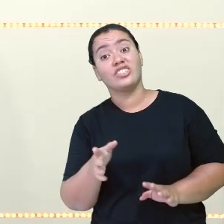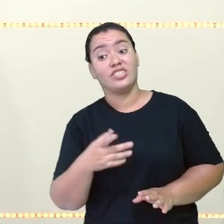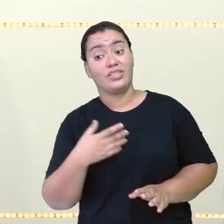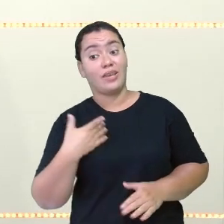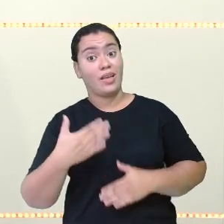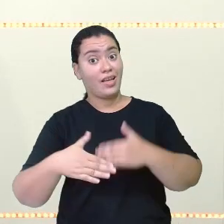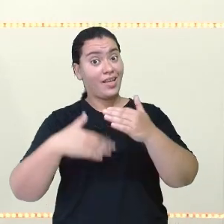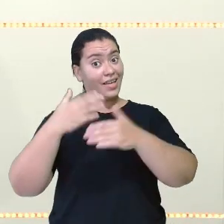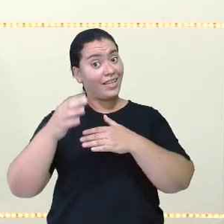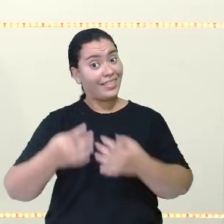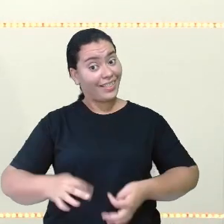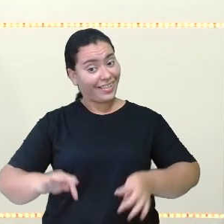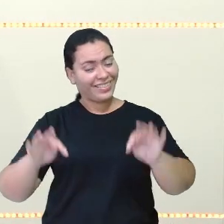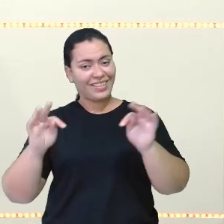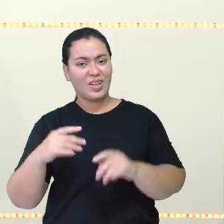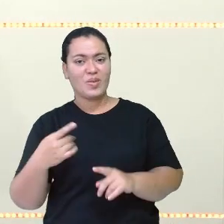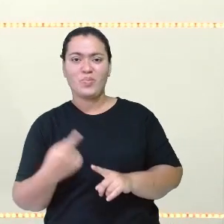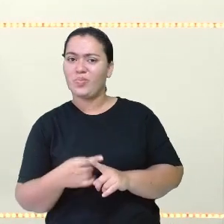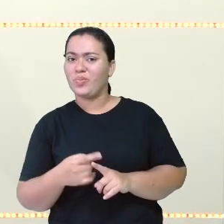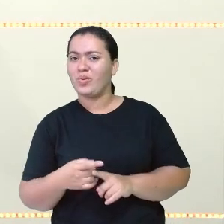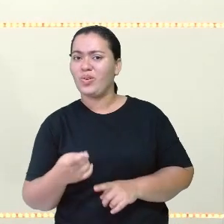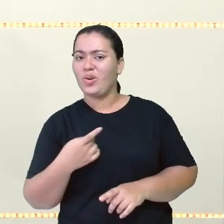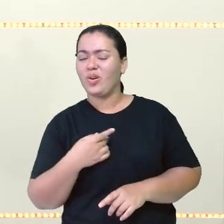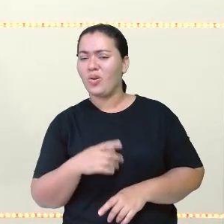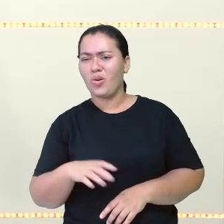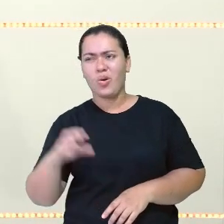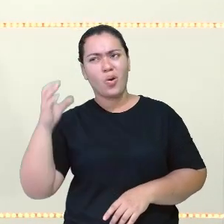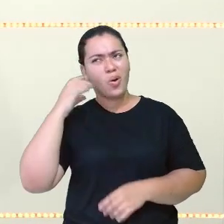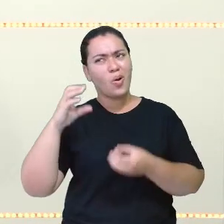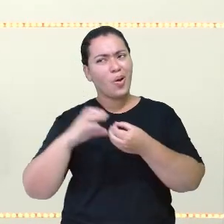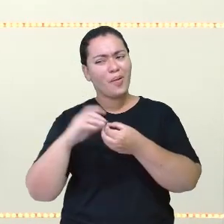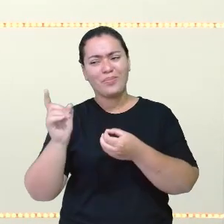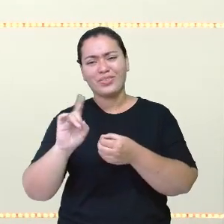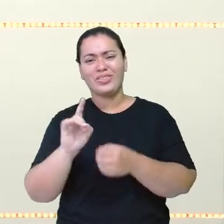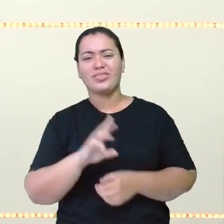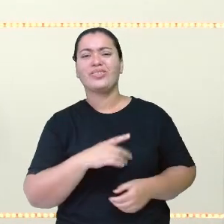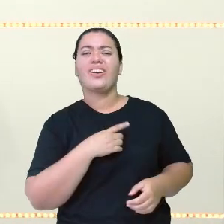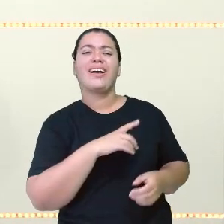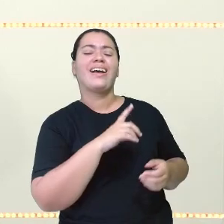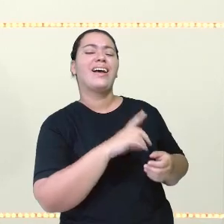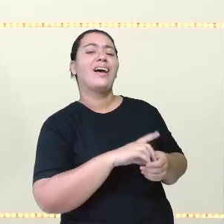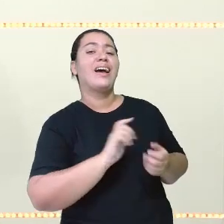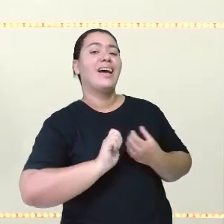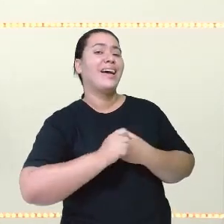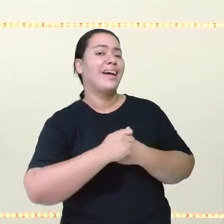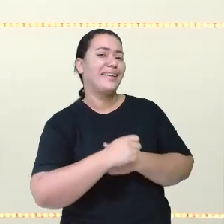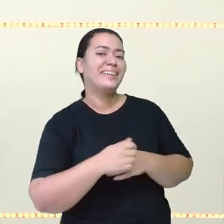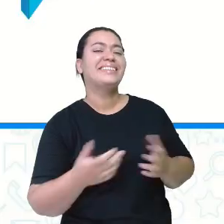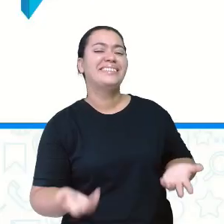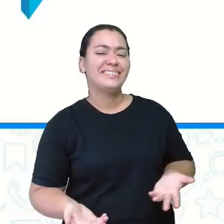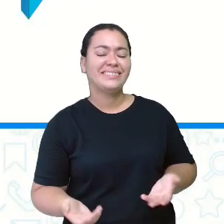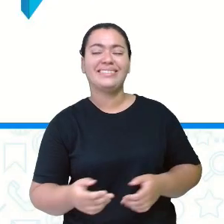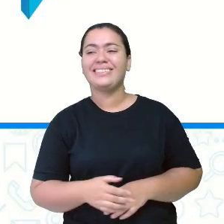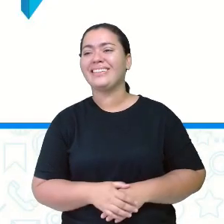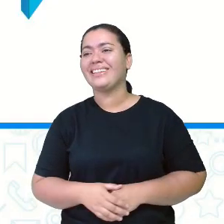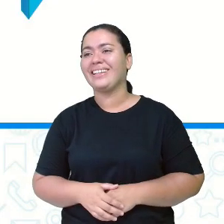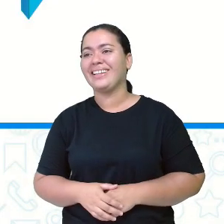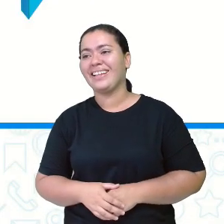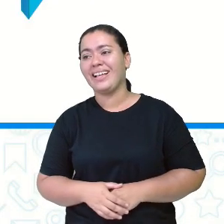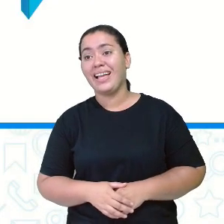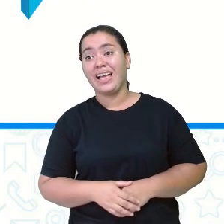na tecnologia, viu? Isso. Porque eu não usava copinho, eu só usava latinha. Pois é, mas aí, olha bem, é